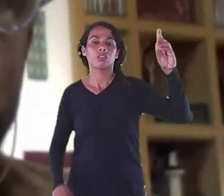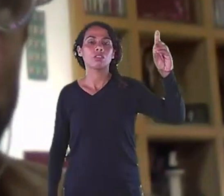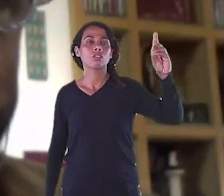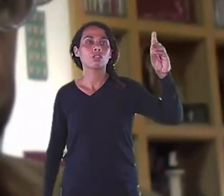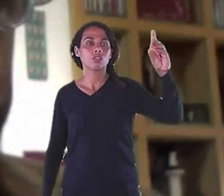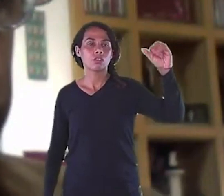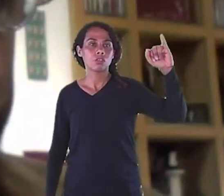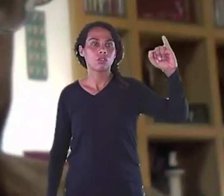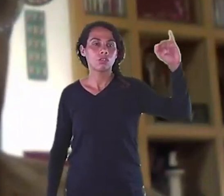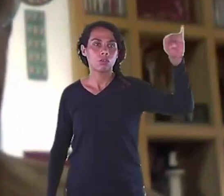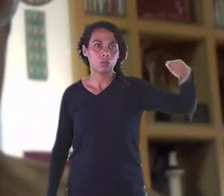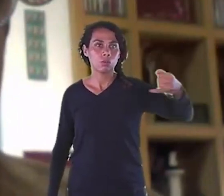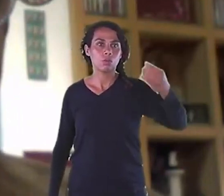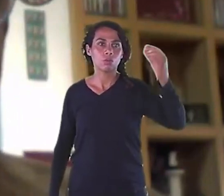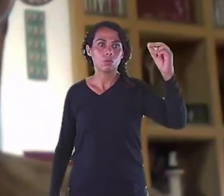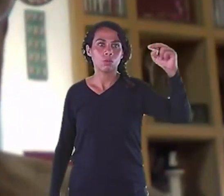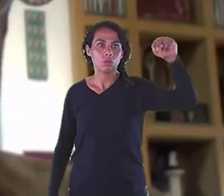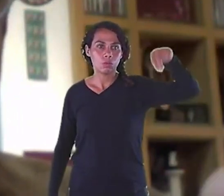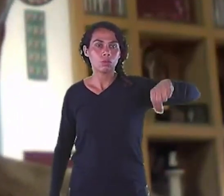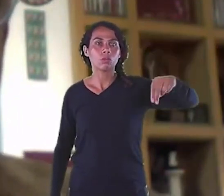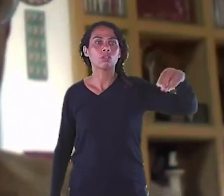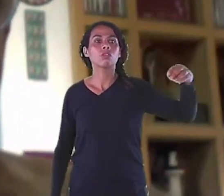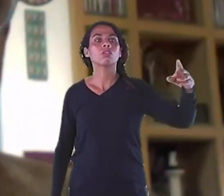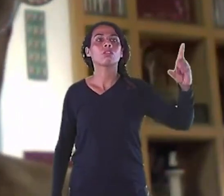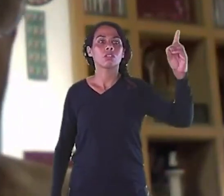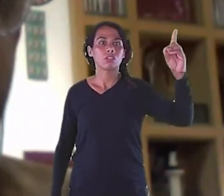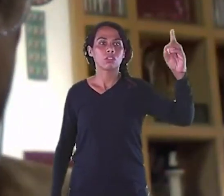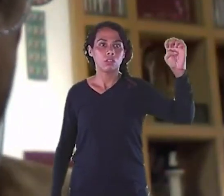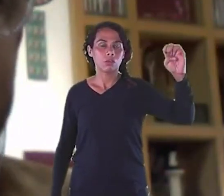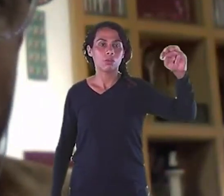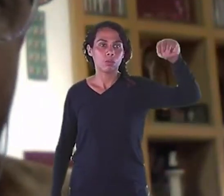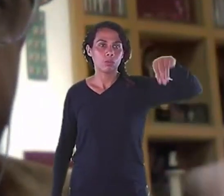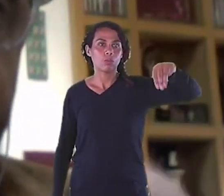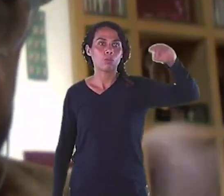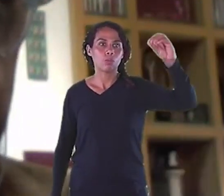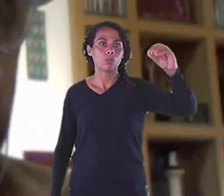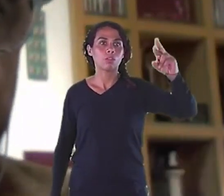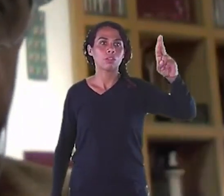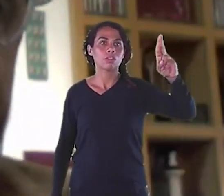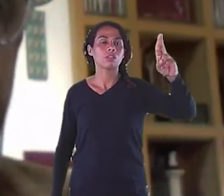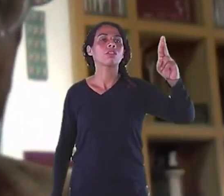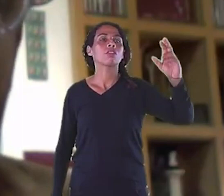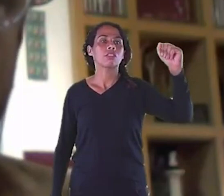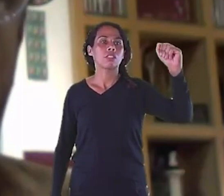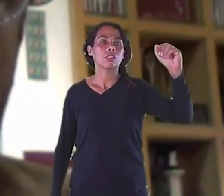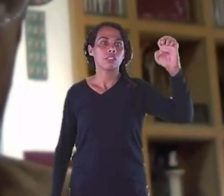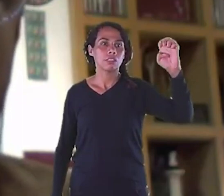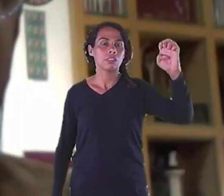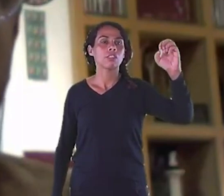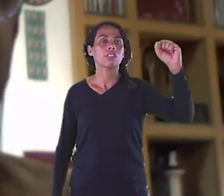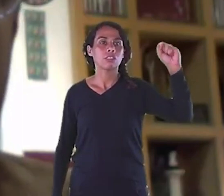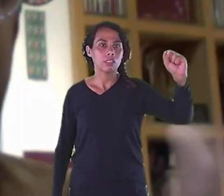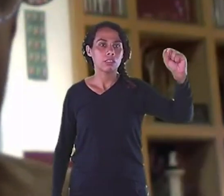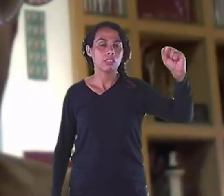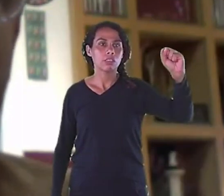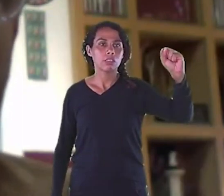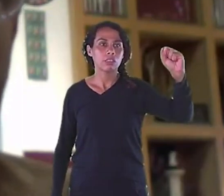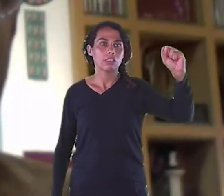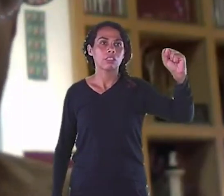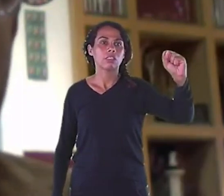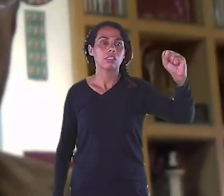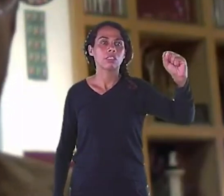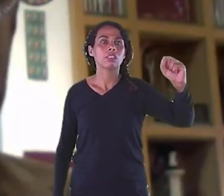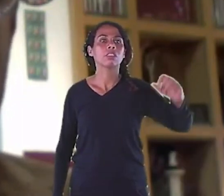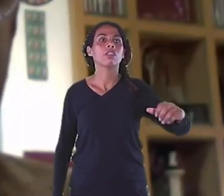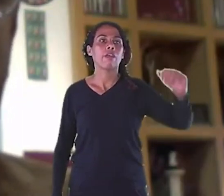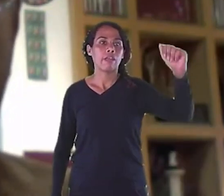E entre Entre um e outro Eu vou comentar Pequenas passagens Do livro E posso debater Com